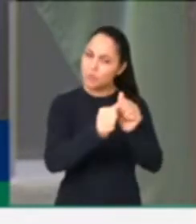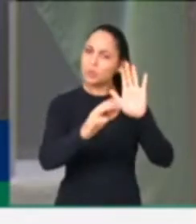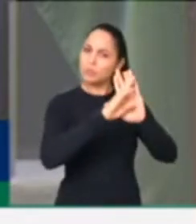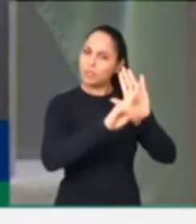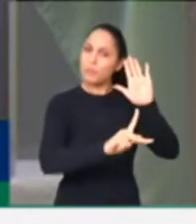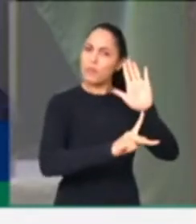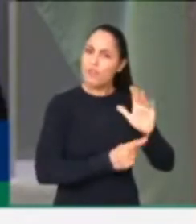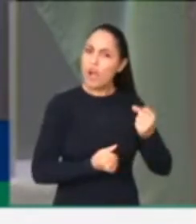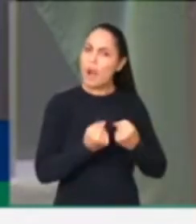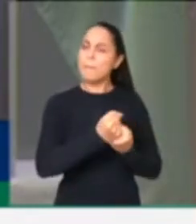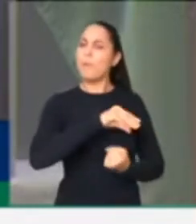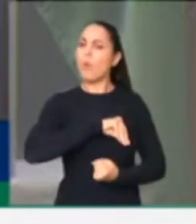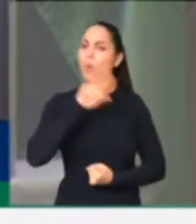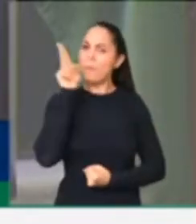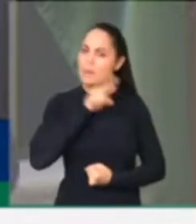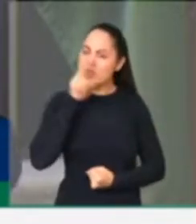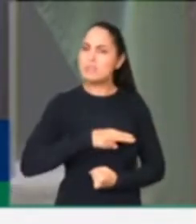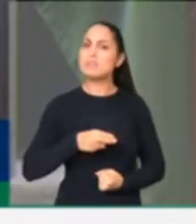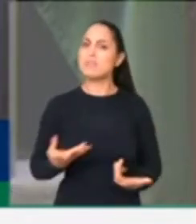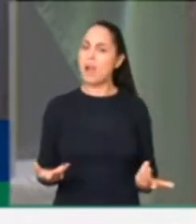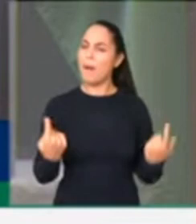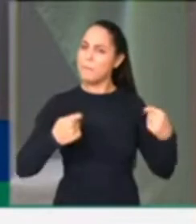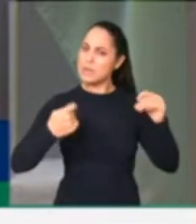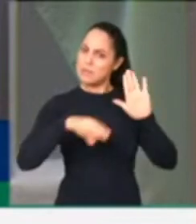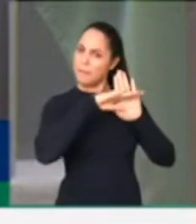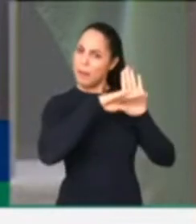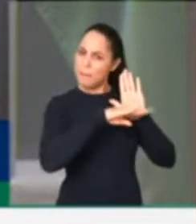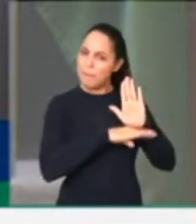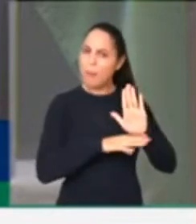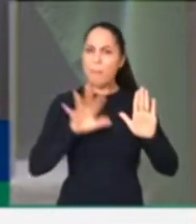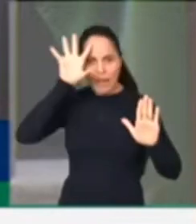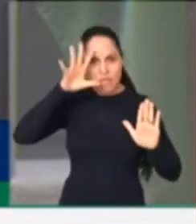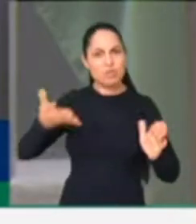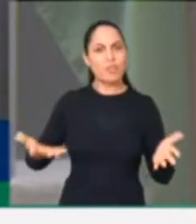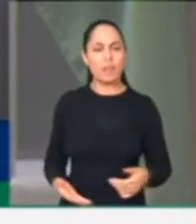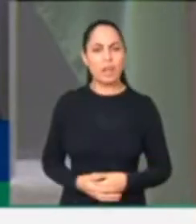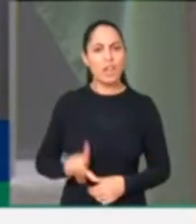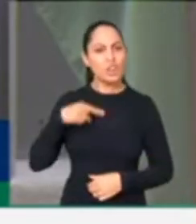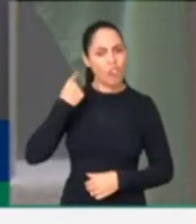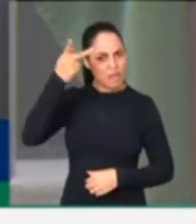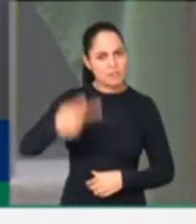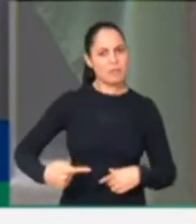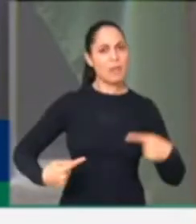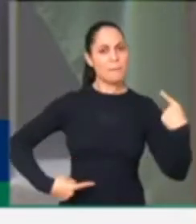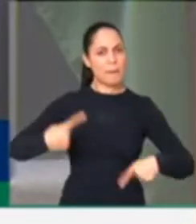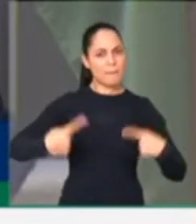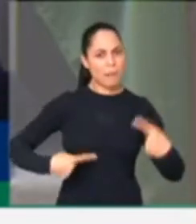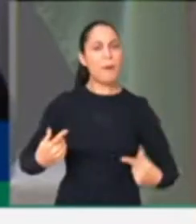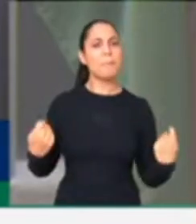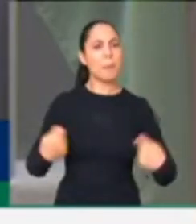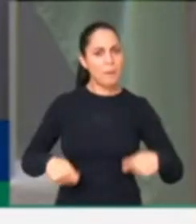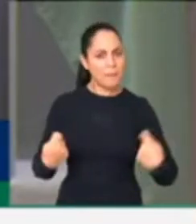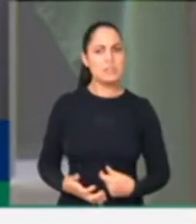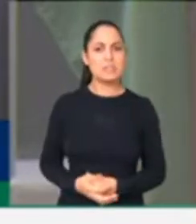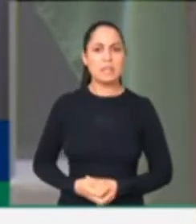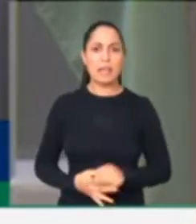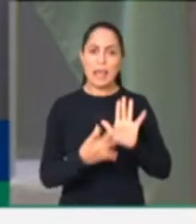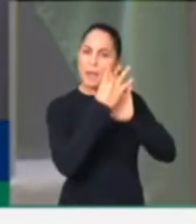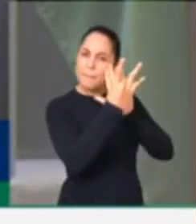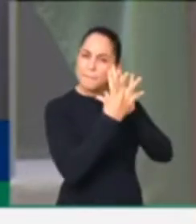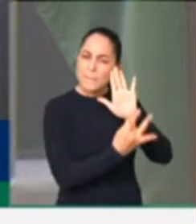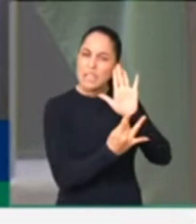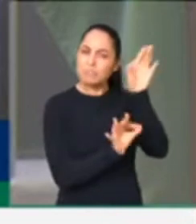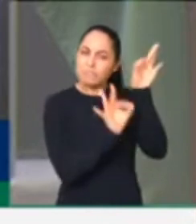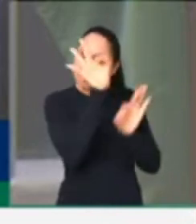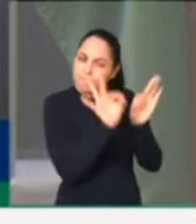emergencial. Permita que esta Casa possa discutir o assunto, fazer emendas, aperfeiçoar o